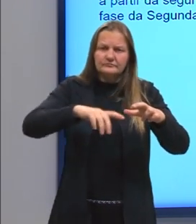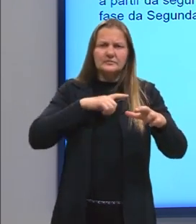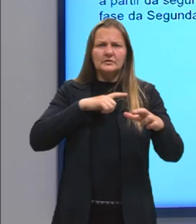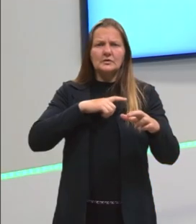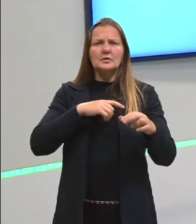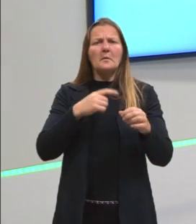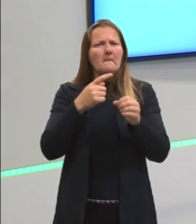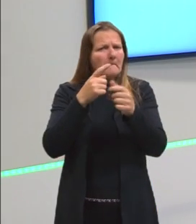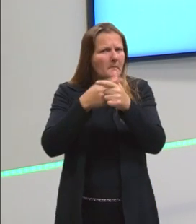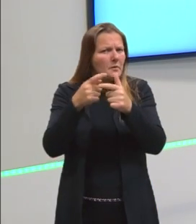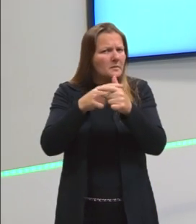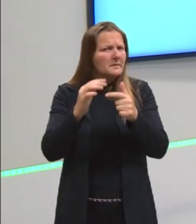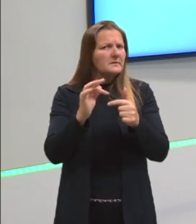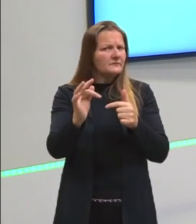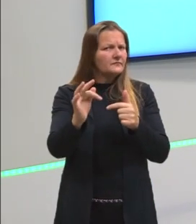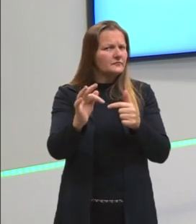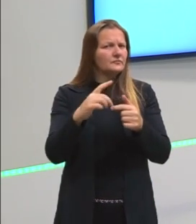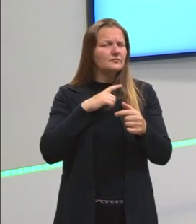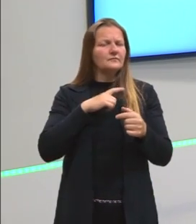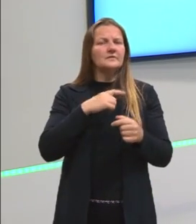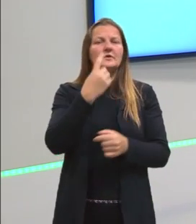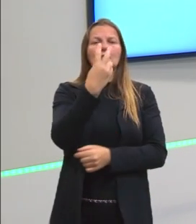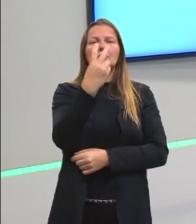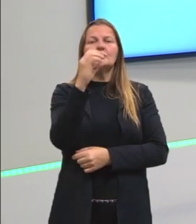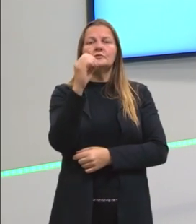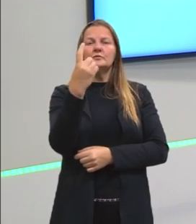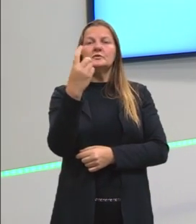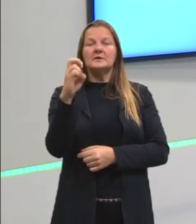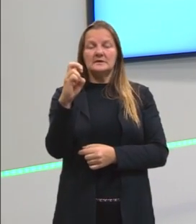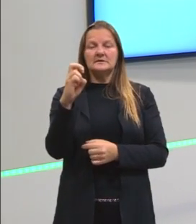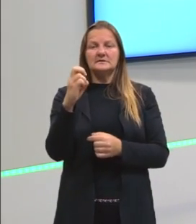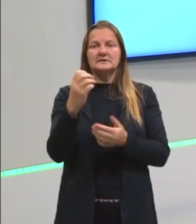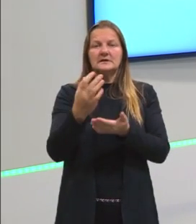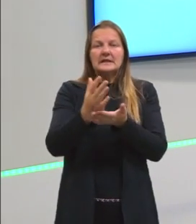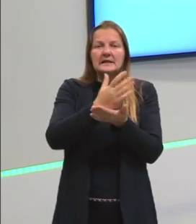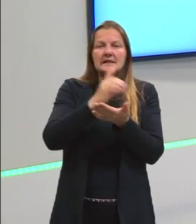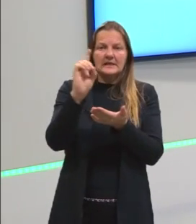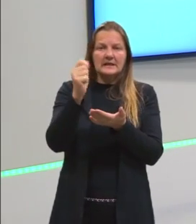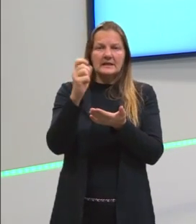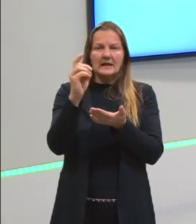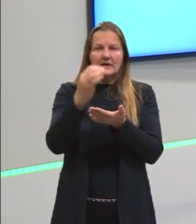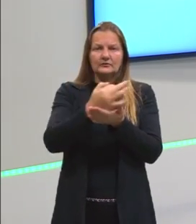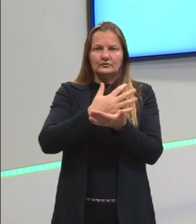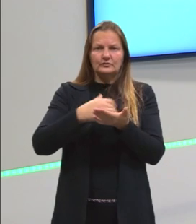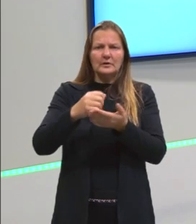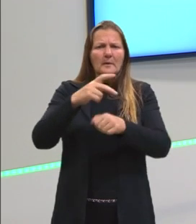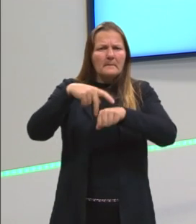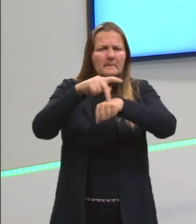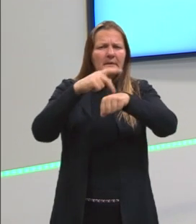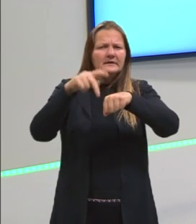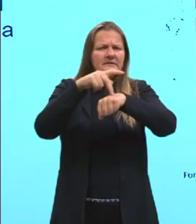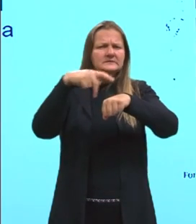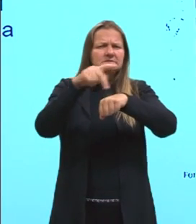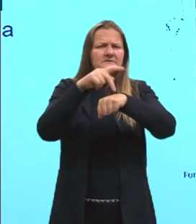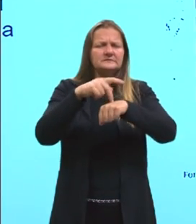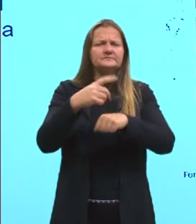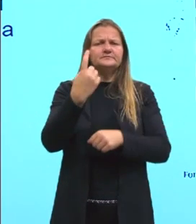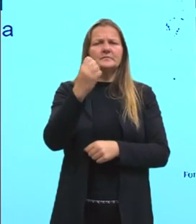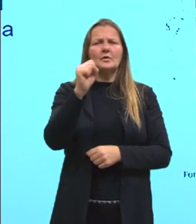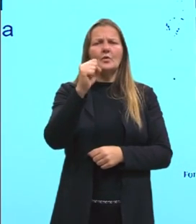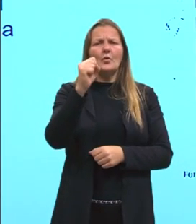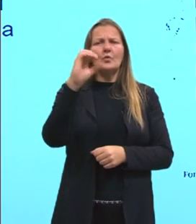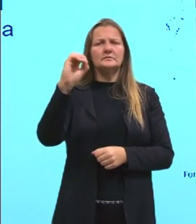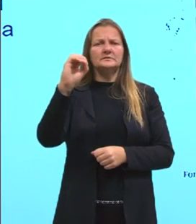vocês, ó, sobre a urbanização, 2015, são os dados mais recentes que nós temos, ó, países de 80 a 100